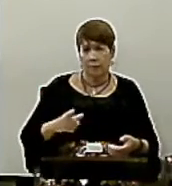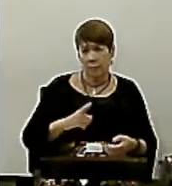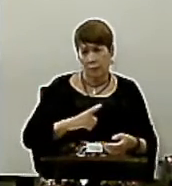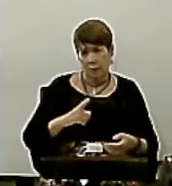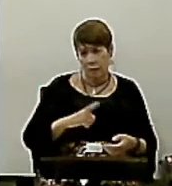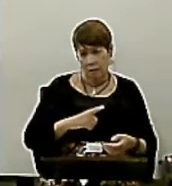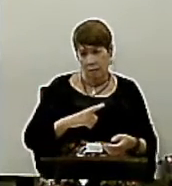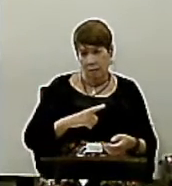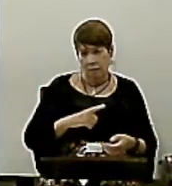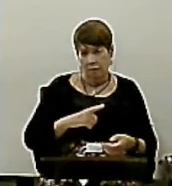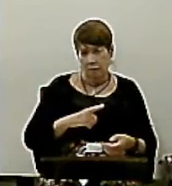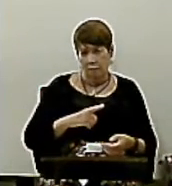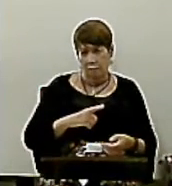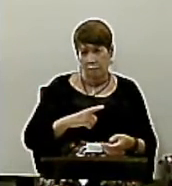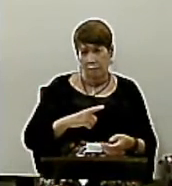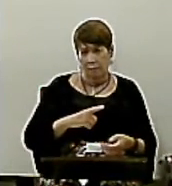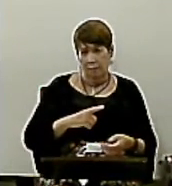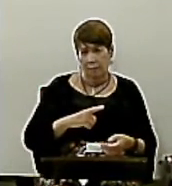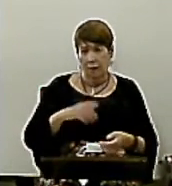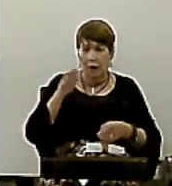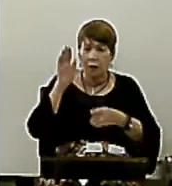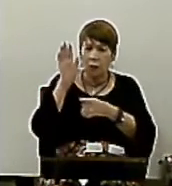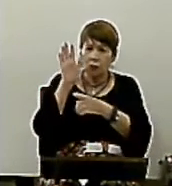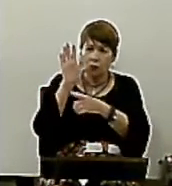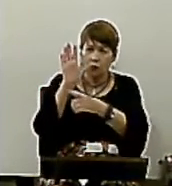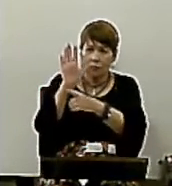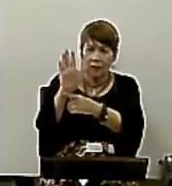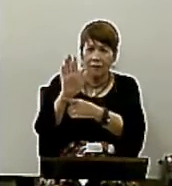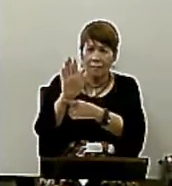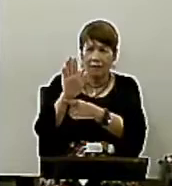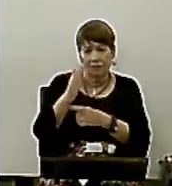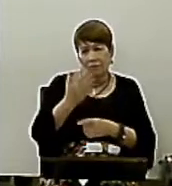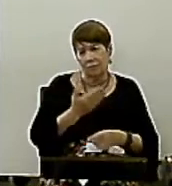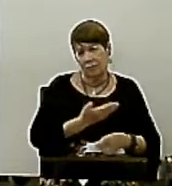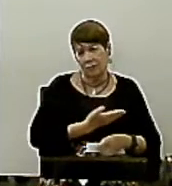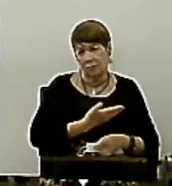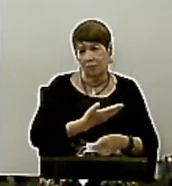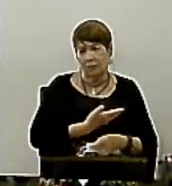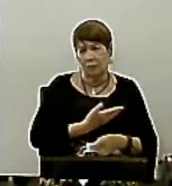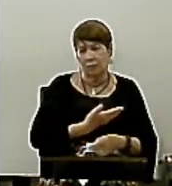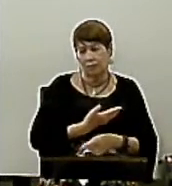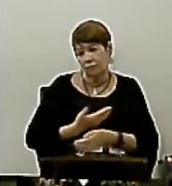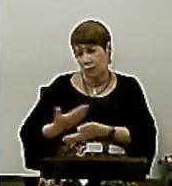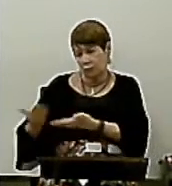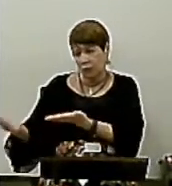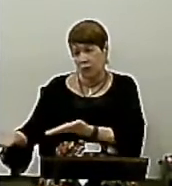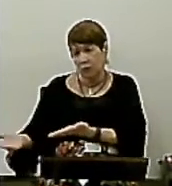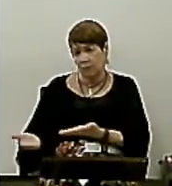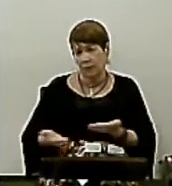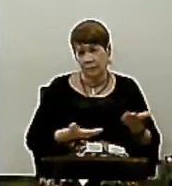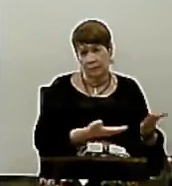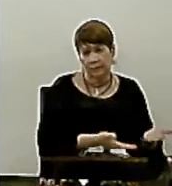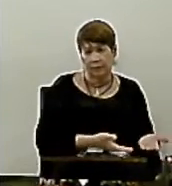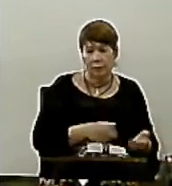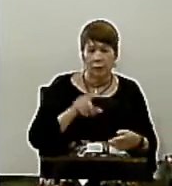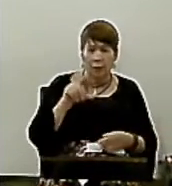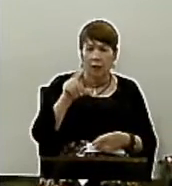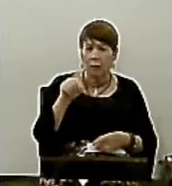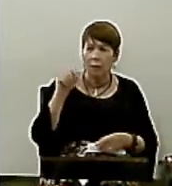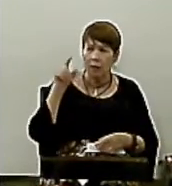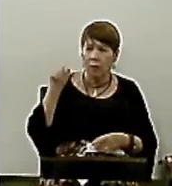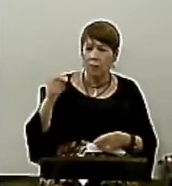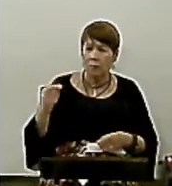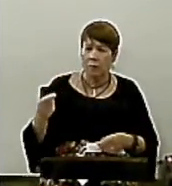disponibilidade Não esperar Pagamento Não escolher O serviço Que vai fazer